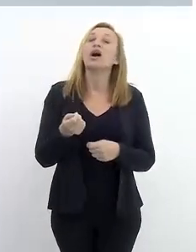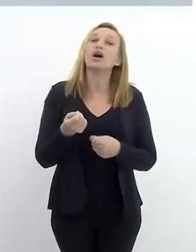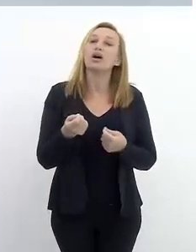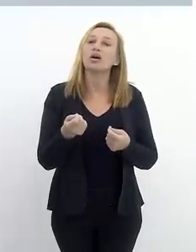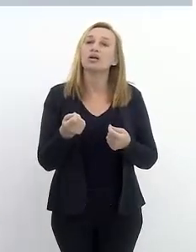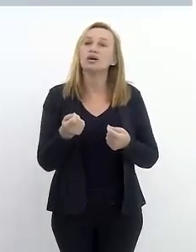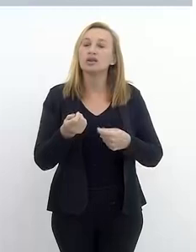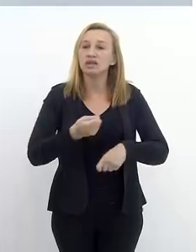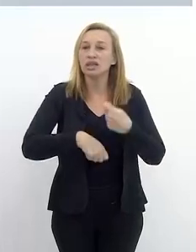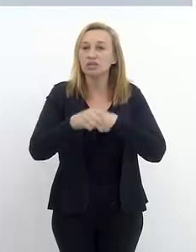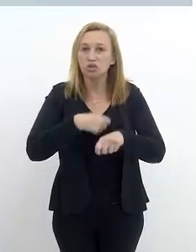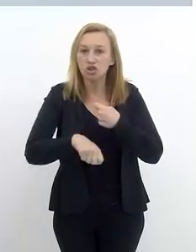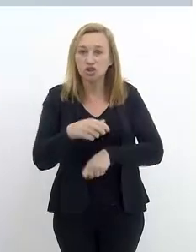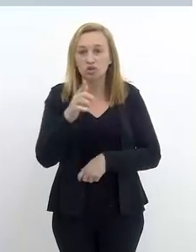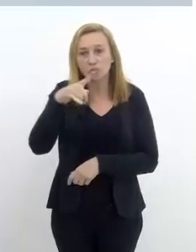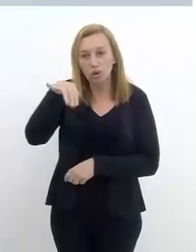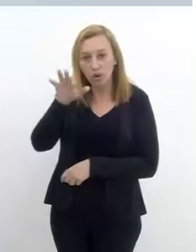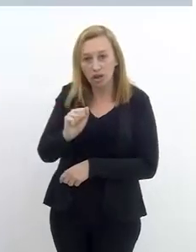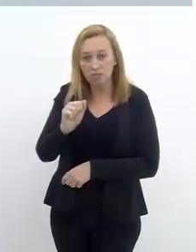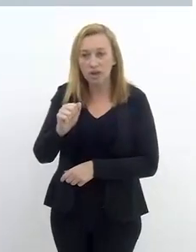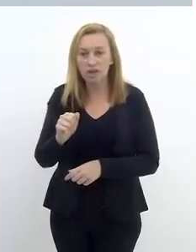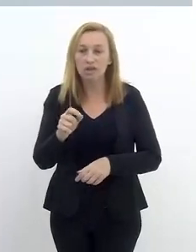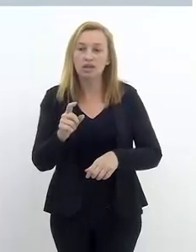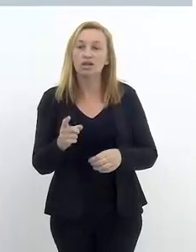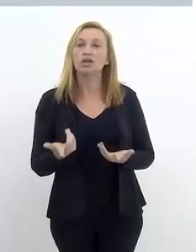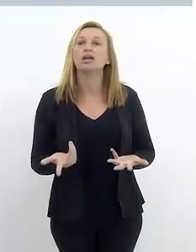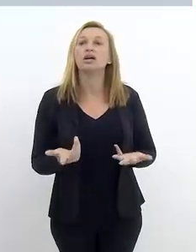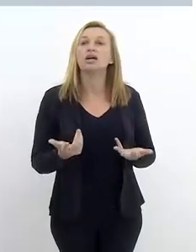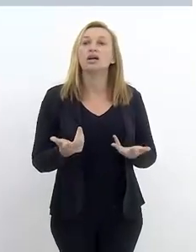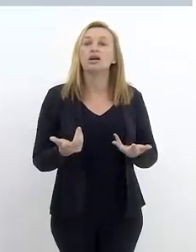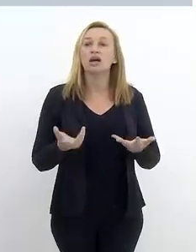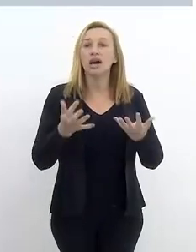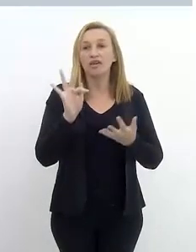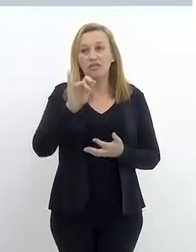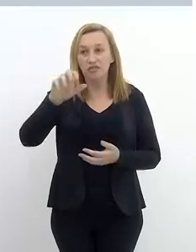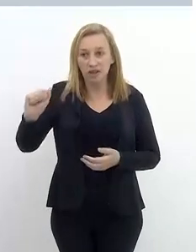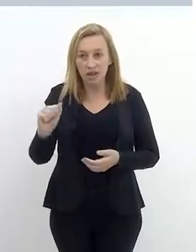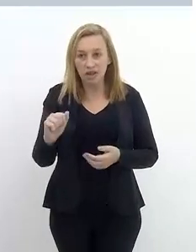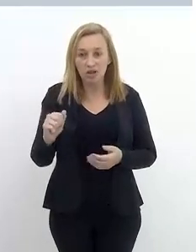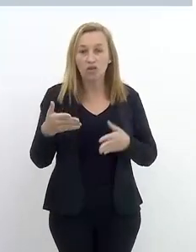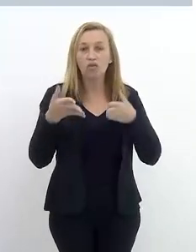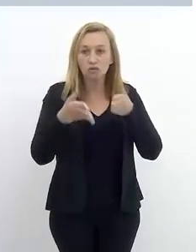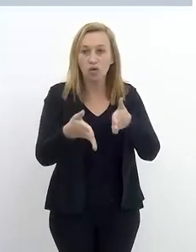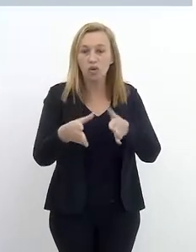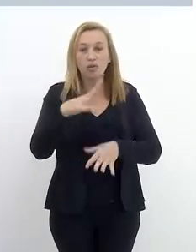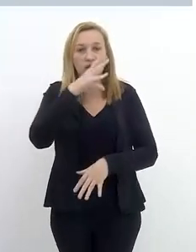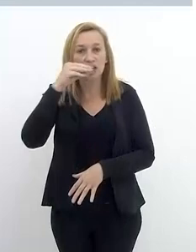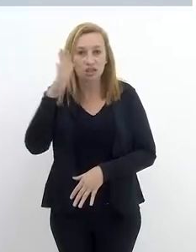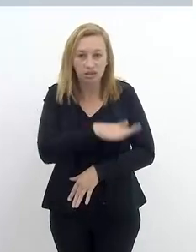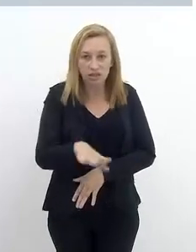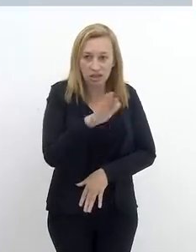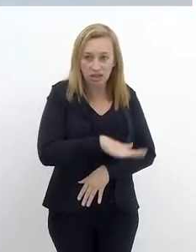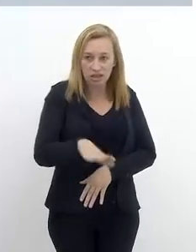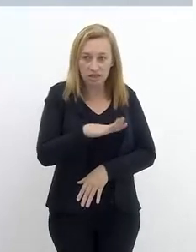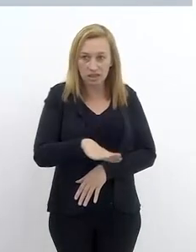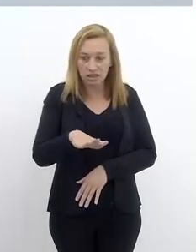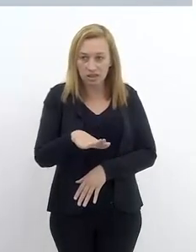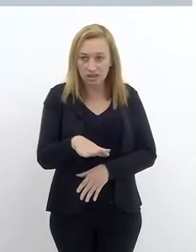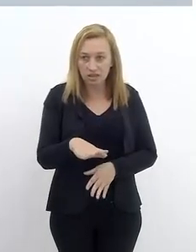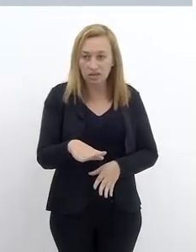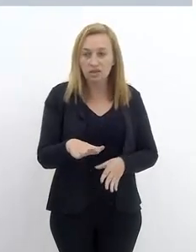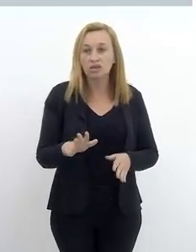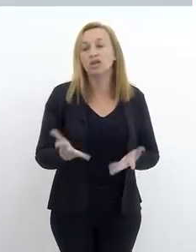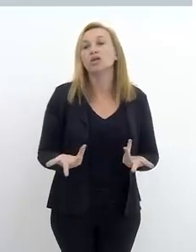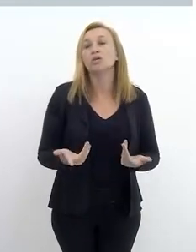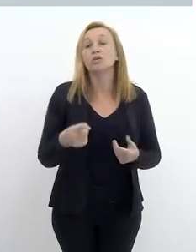Henrique, que está à frente do programa esse tempo todo. Então, a FIA, no caso, o nosso público-alvo são crianças e adolescentes em situação de